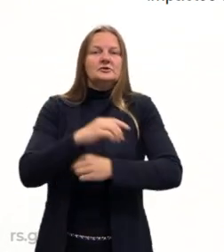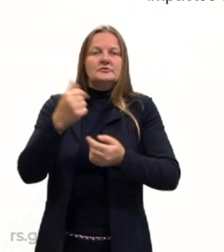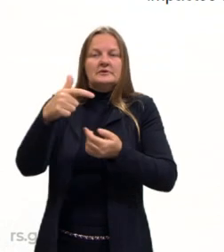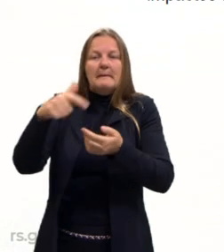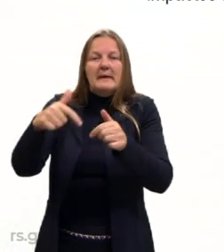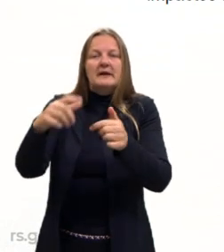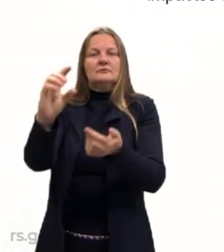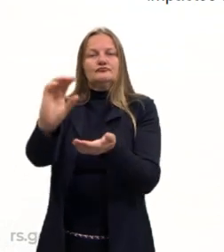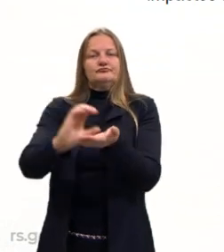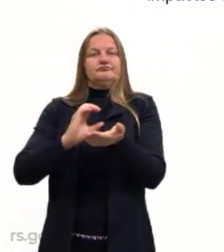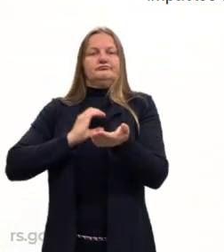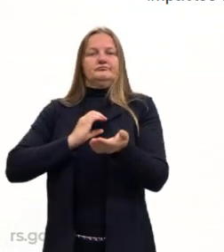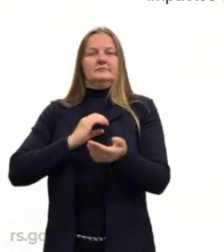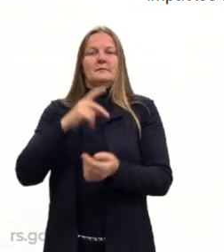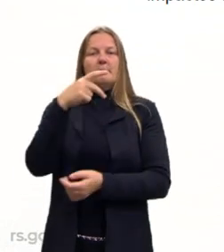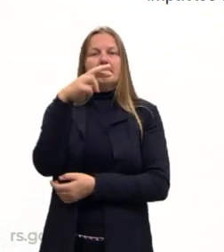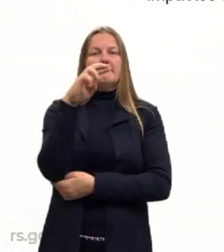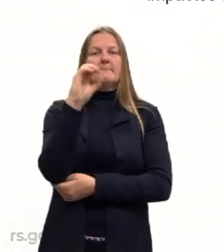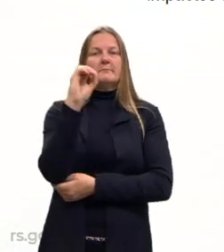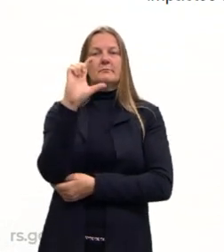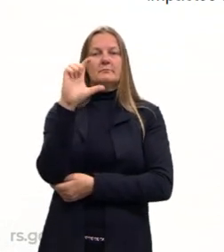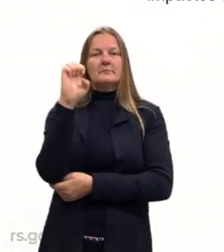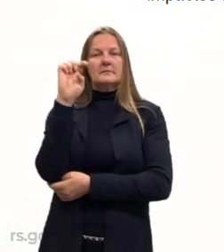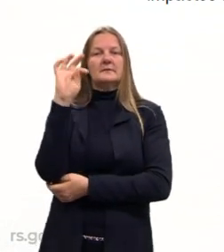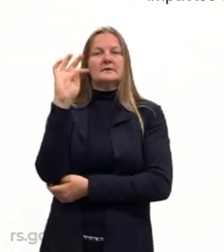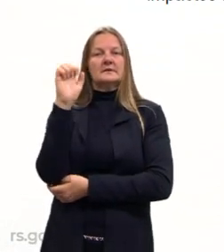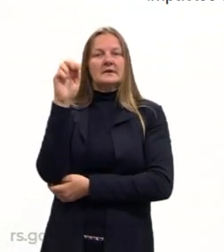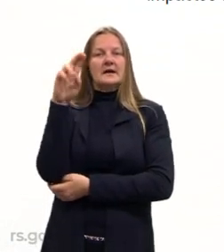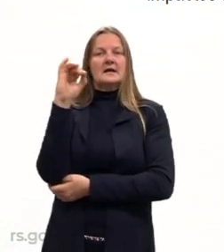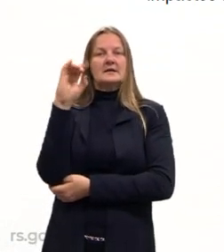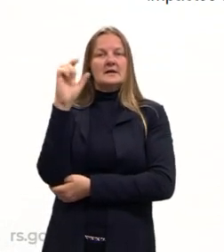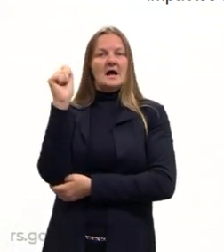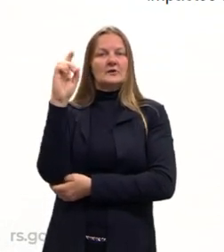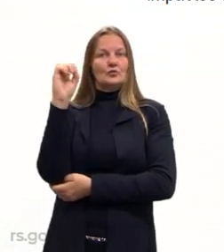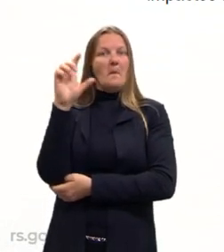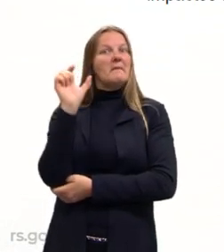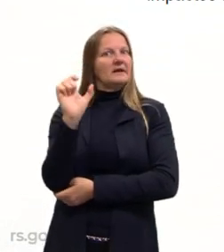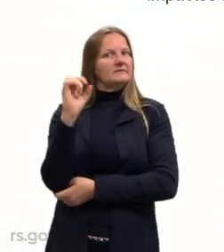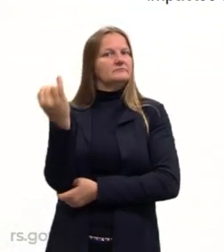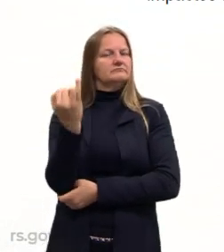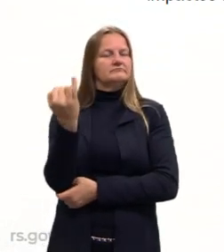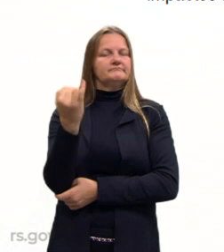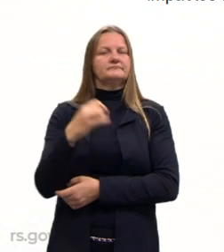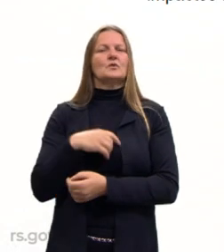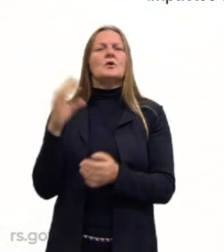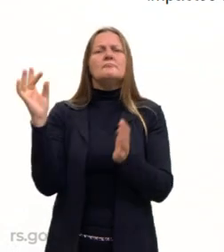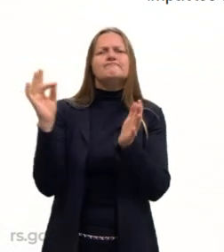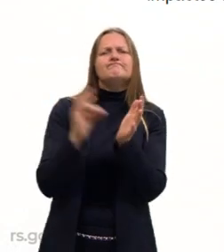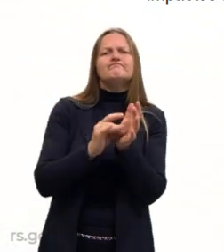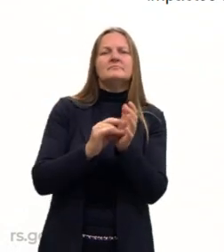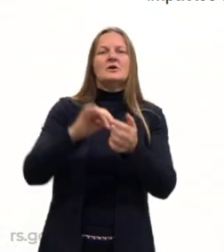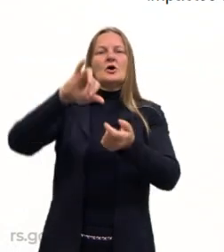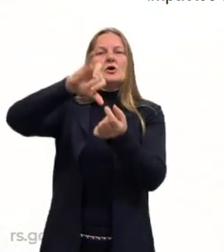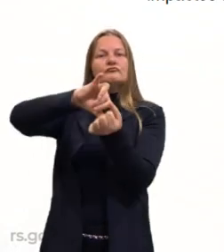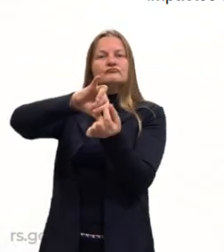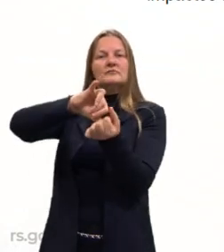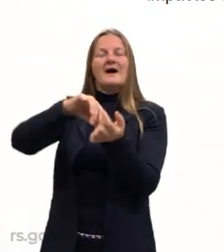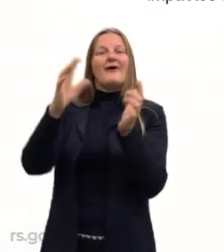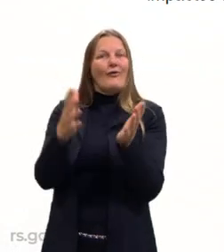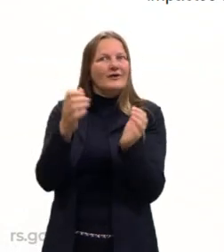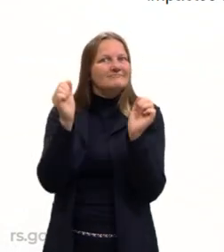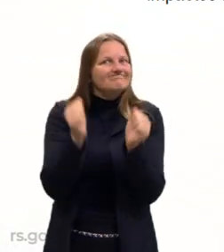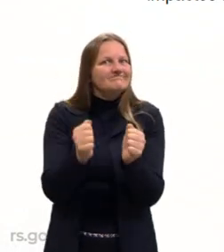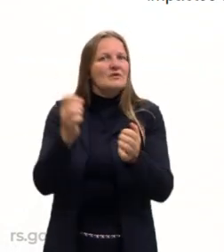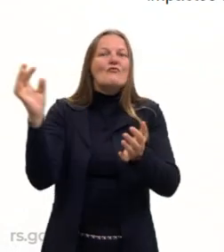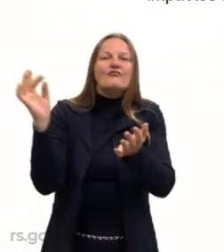chamada de proletariado. Outra coisa importante da industrialização, tá? Consolidação do capitalismo. Agora a gente deixa